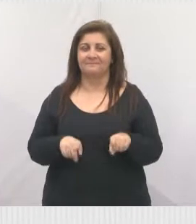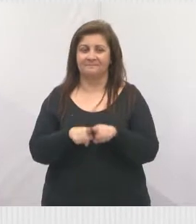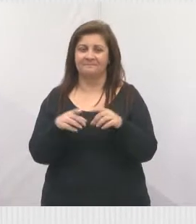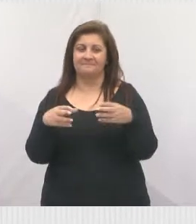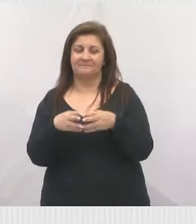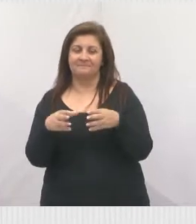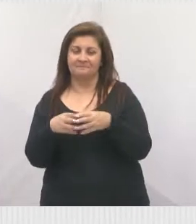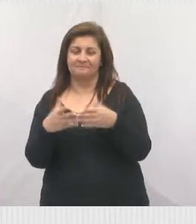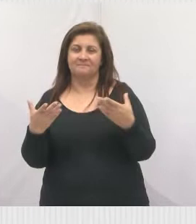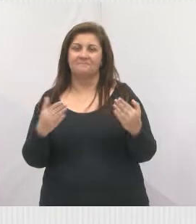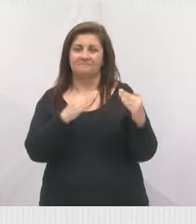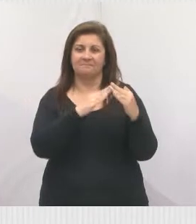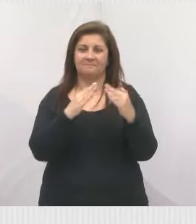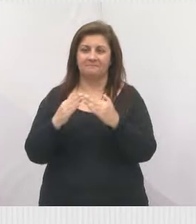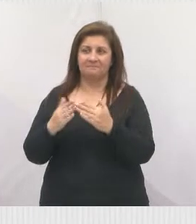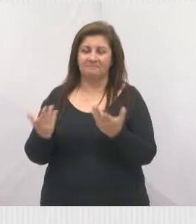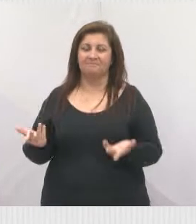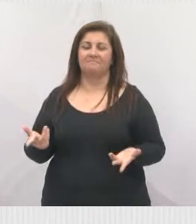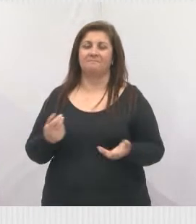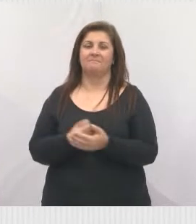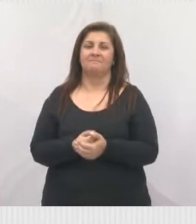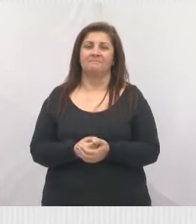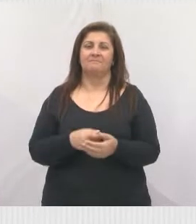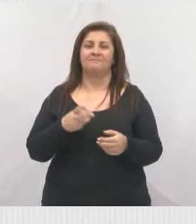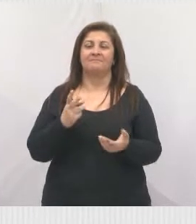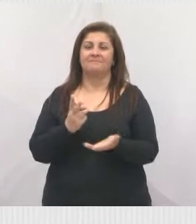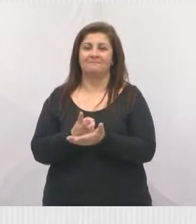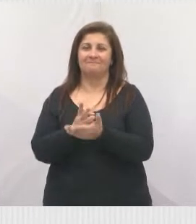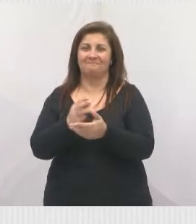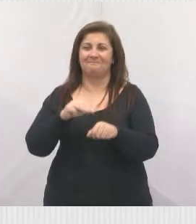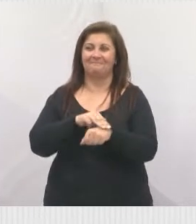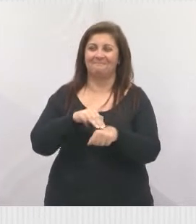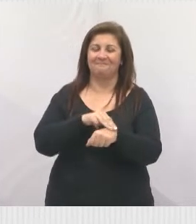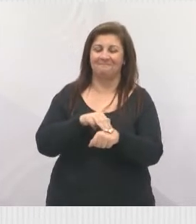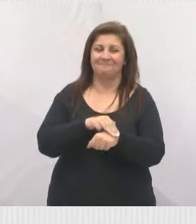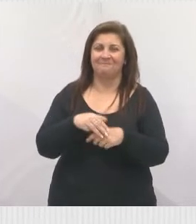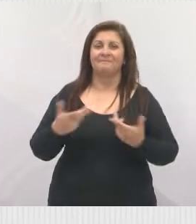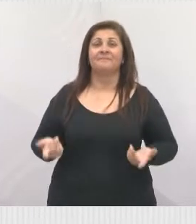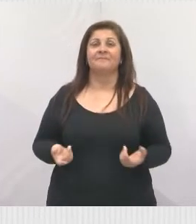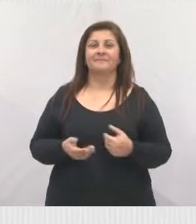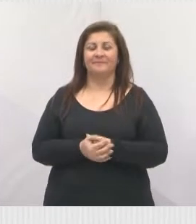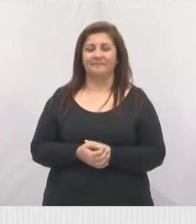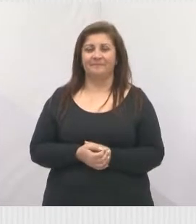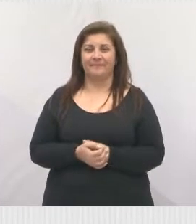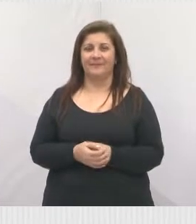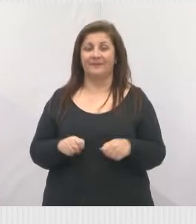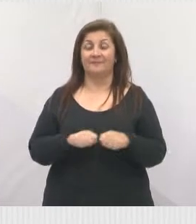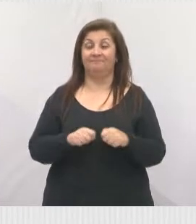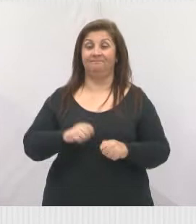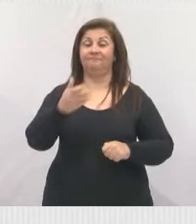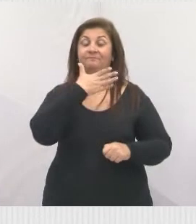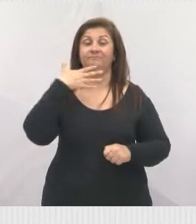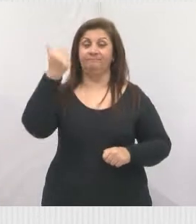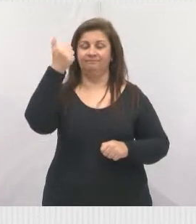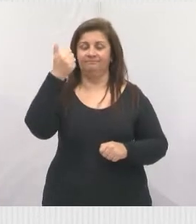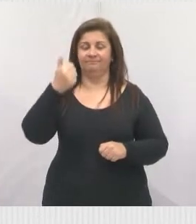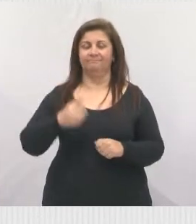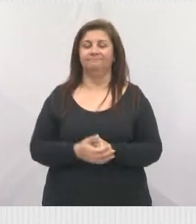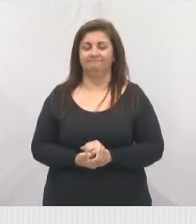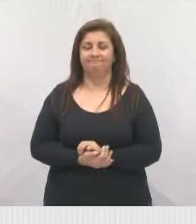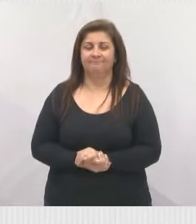moradores do Recanto dos Pássaros que sentem e discutam para que seja feita aí uma, as melhores condições possíveis.